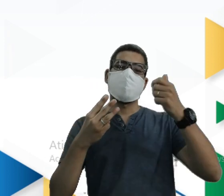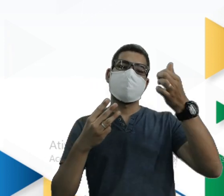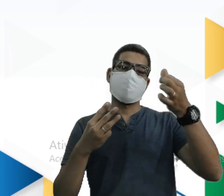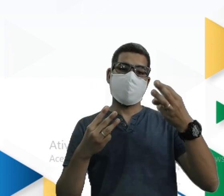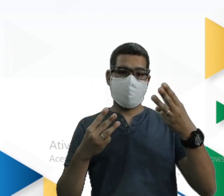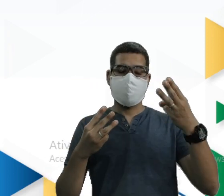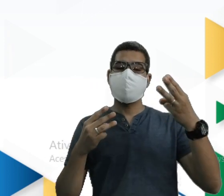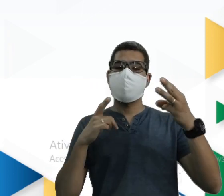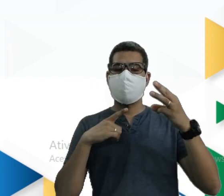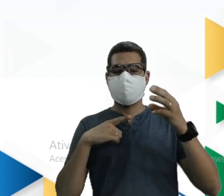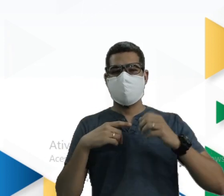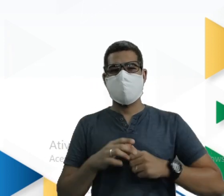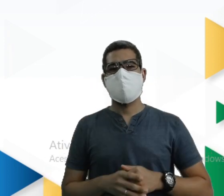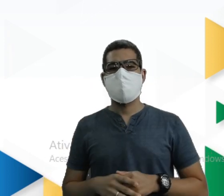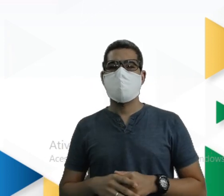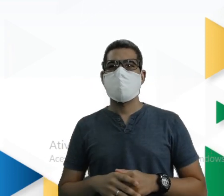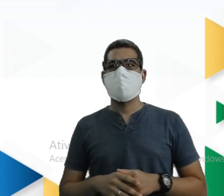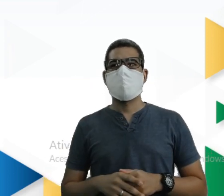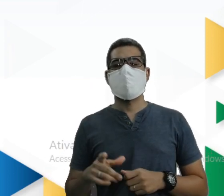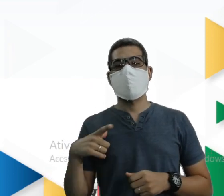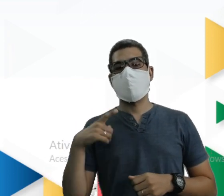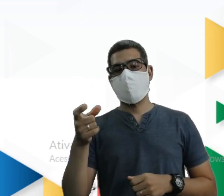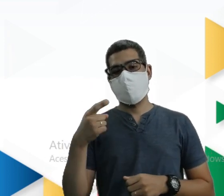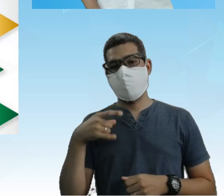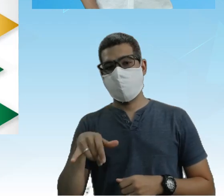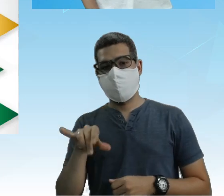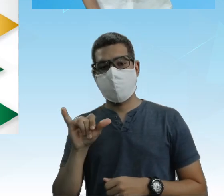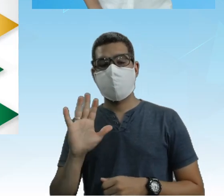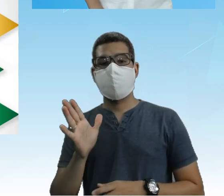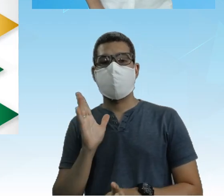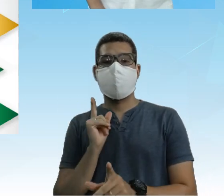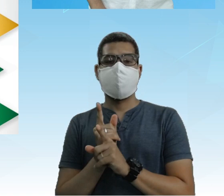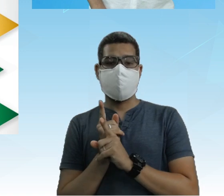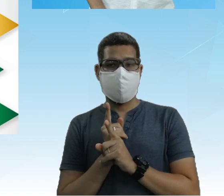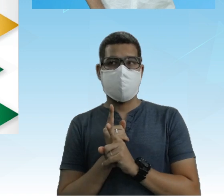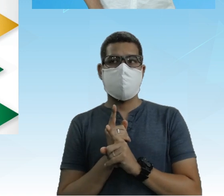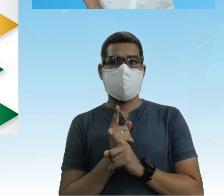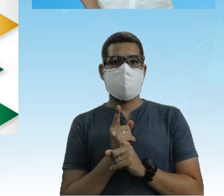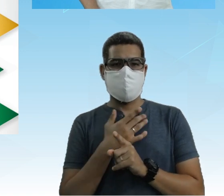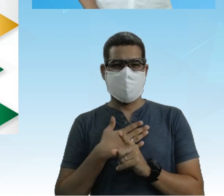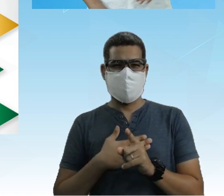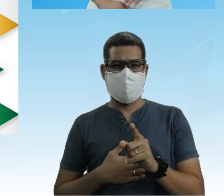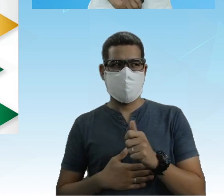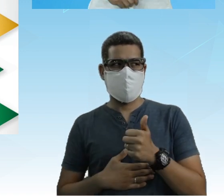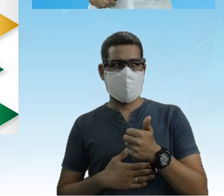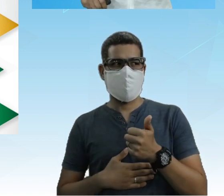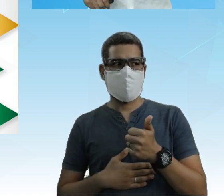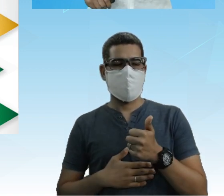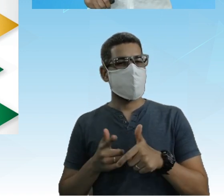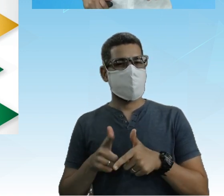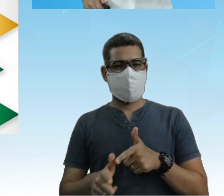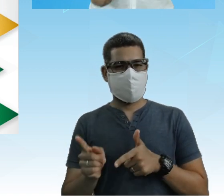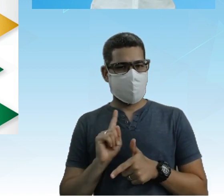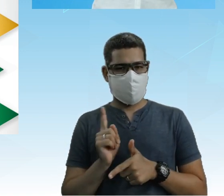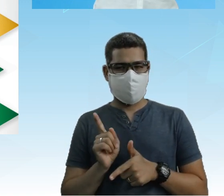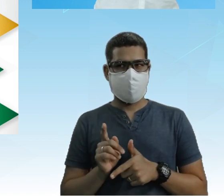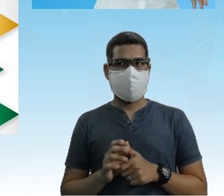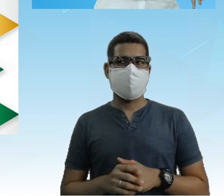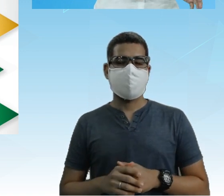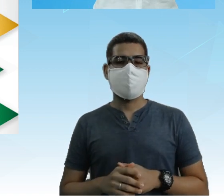Aí veja A partir desse momento Eu tenho um x e y Já localizado Tá tranquilo até aí Não tem problema nenhum